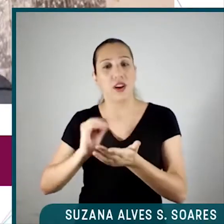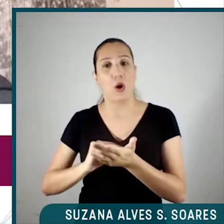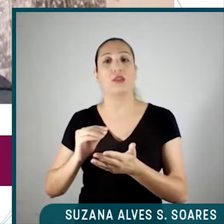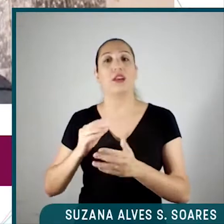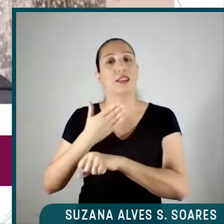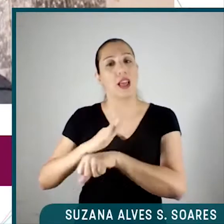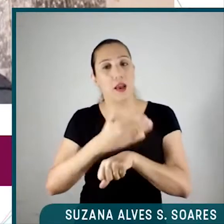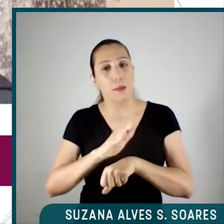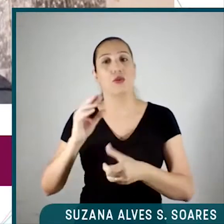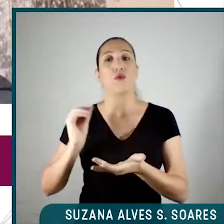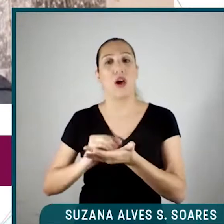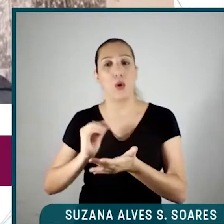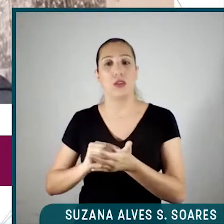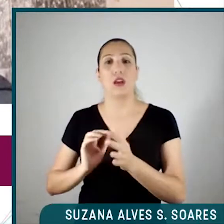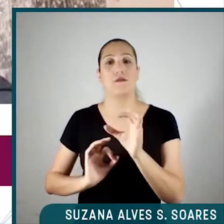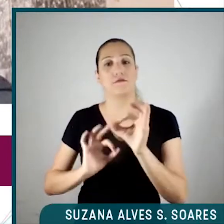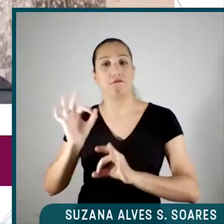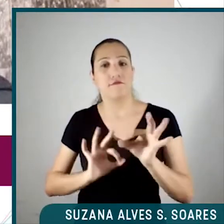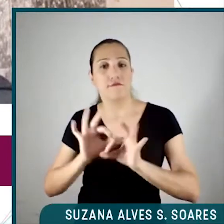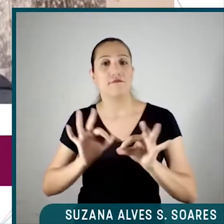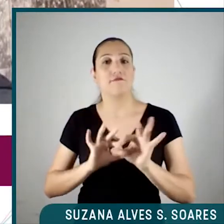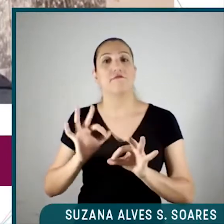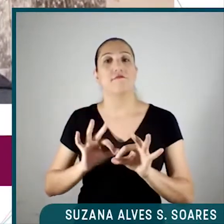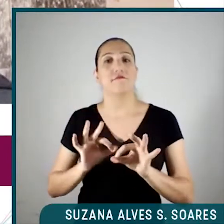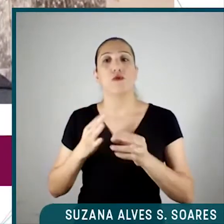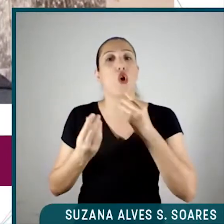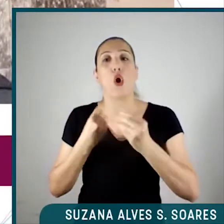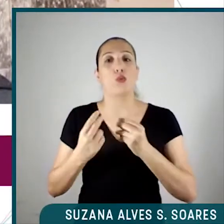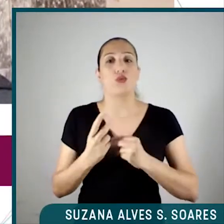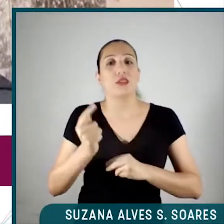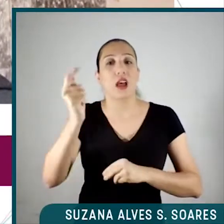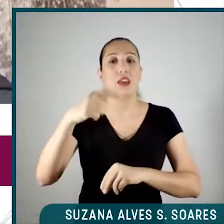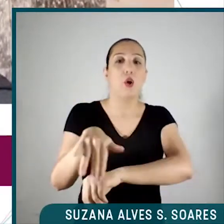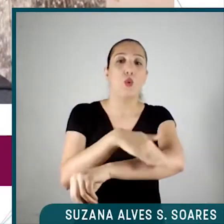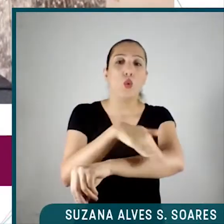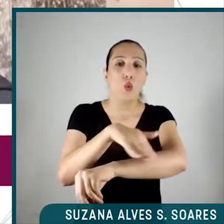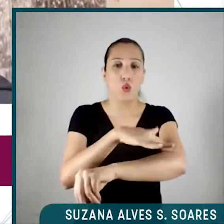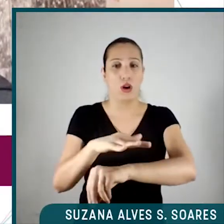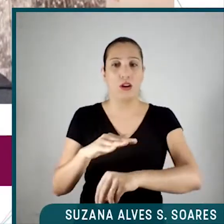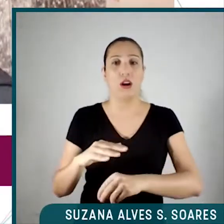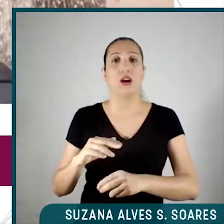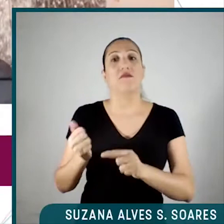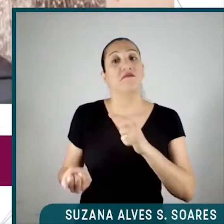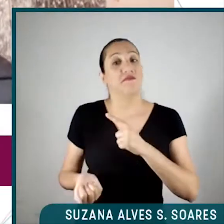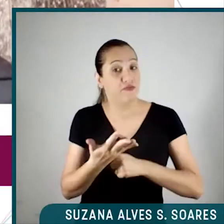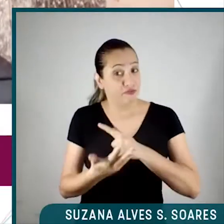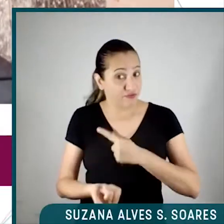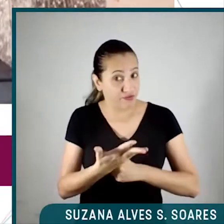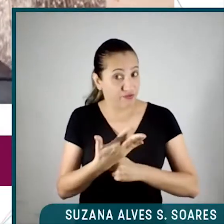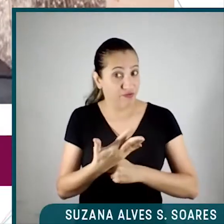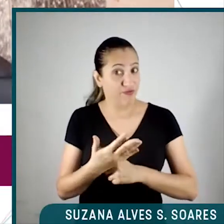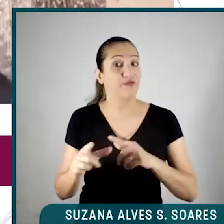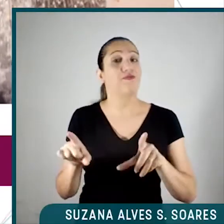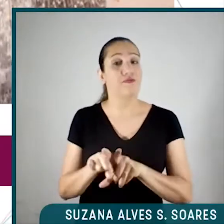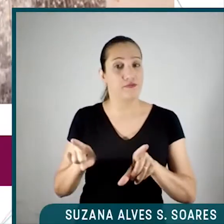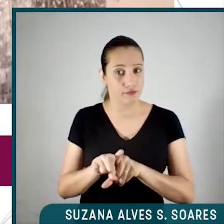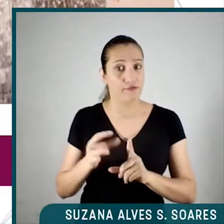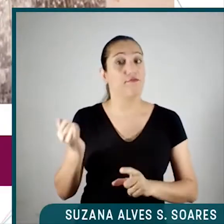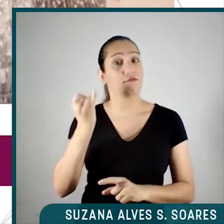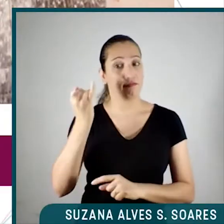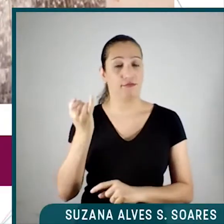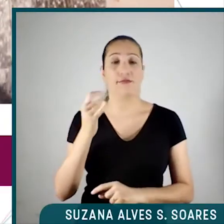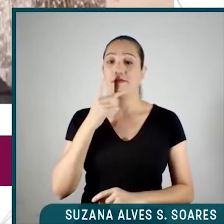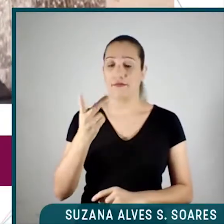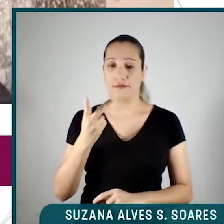operações de rua, corrupção, muito importante lembrar isso, o principal